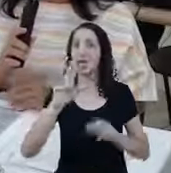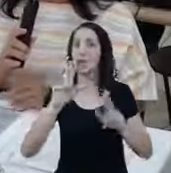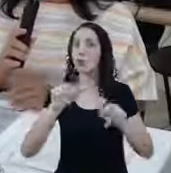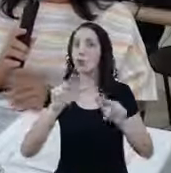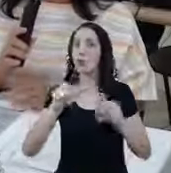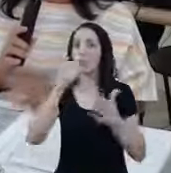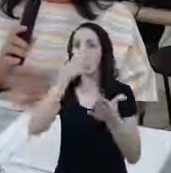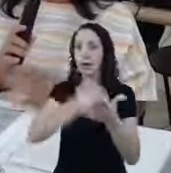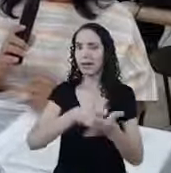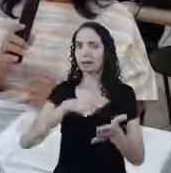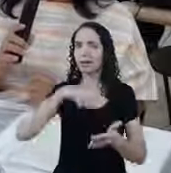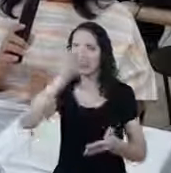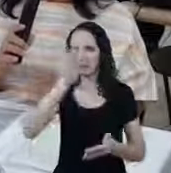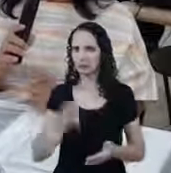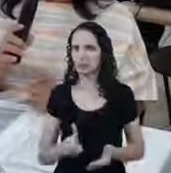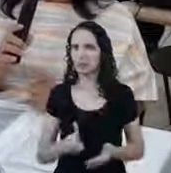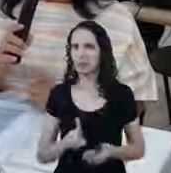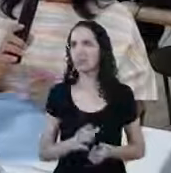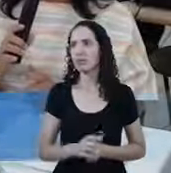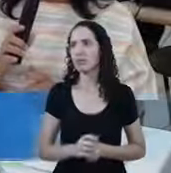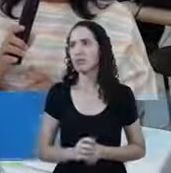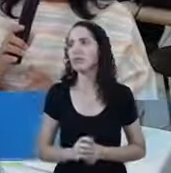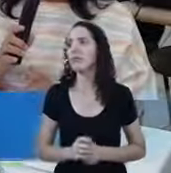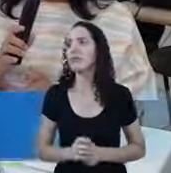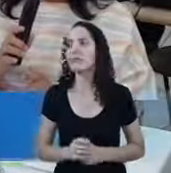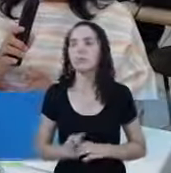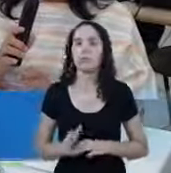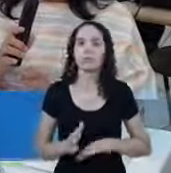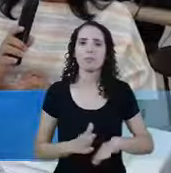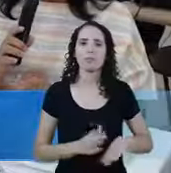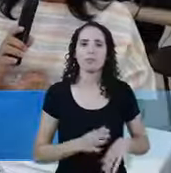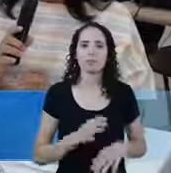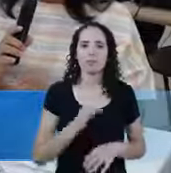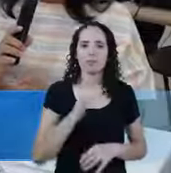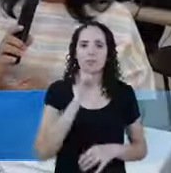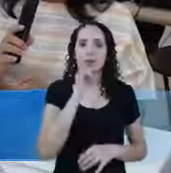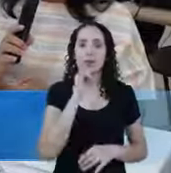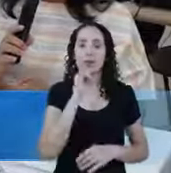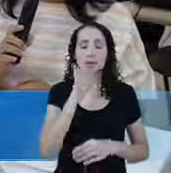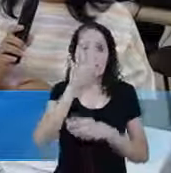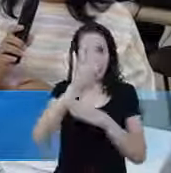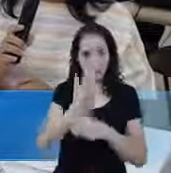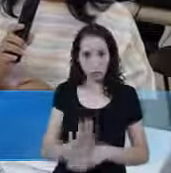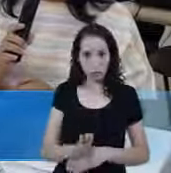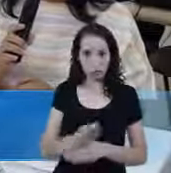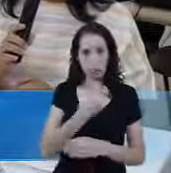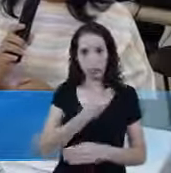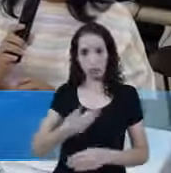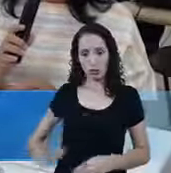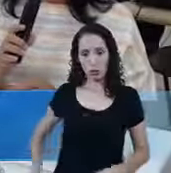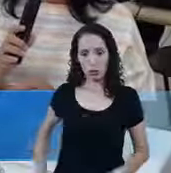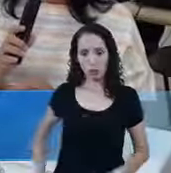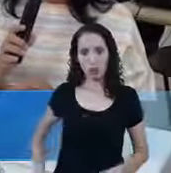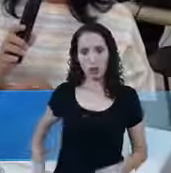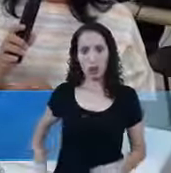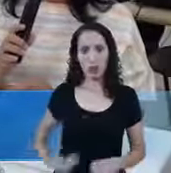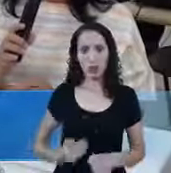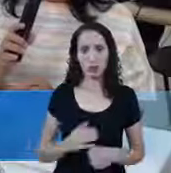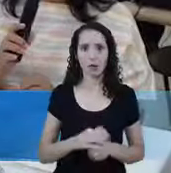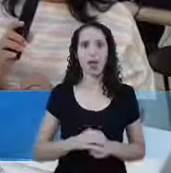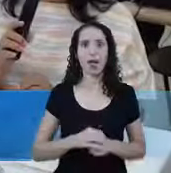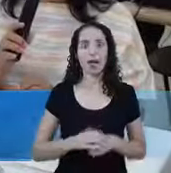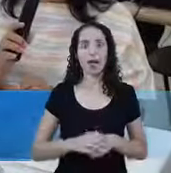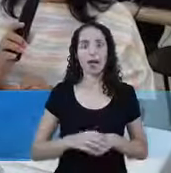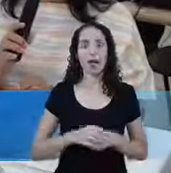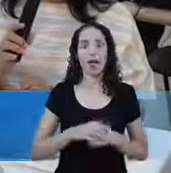colocamos É agora mesmo Esse auxílio emergencial Ele é uma resposta A uma